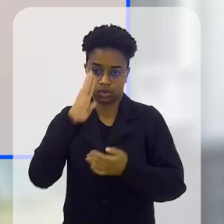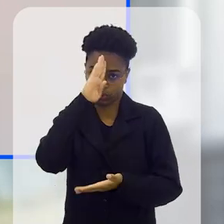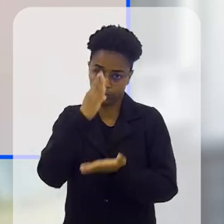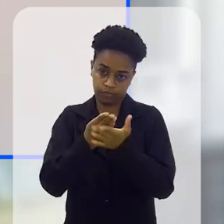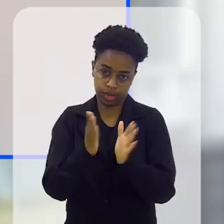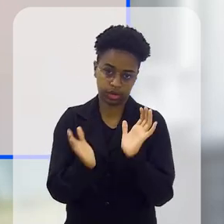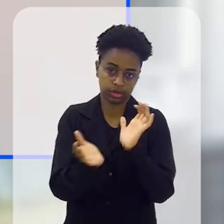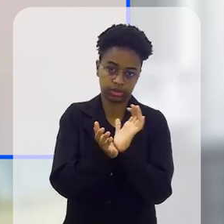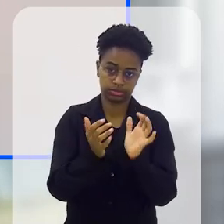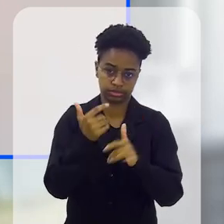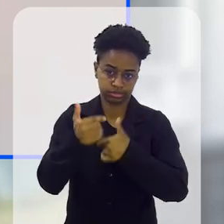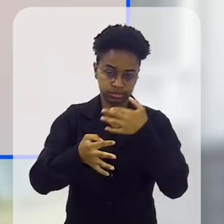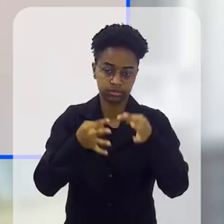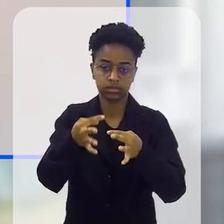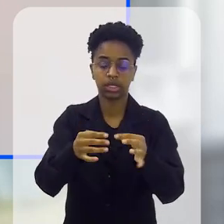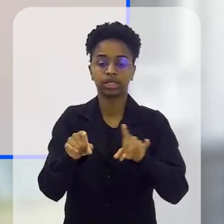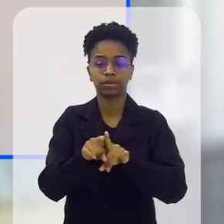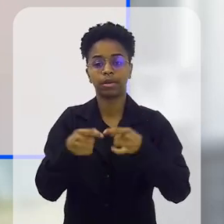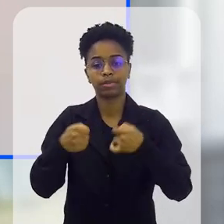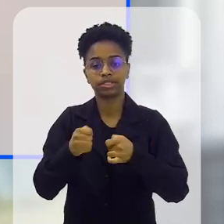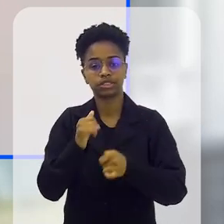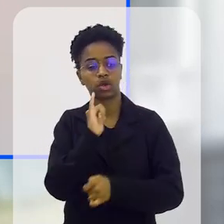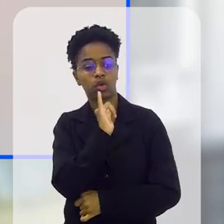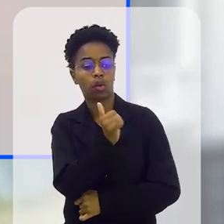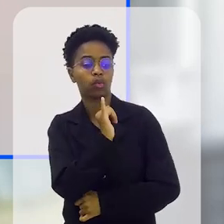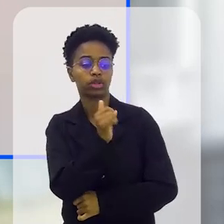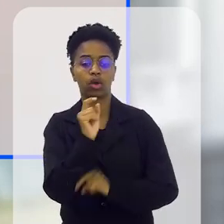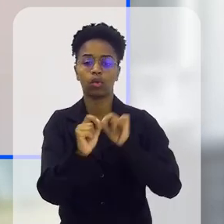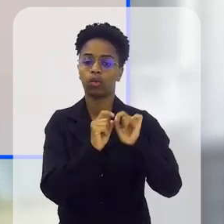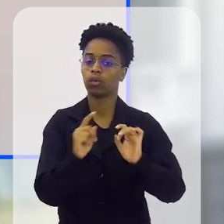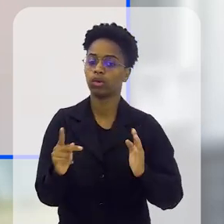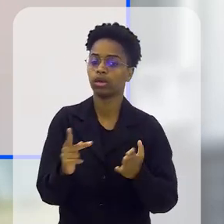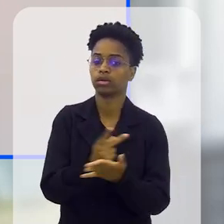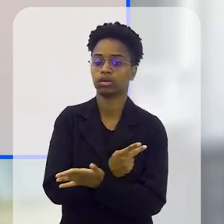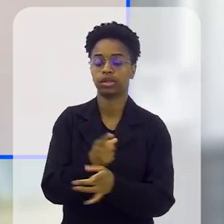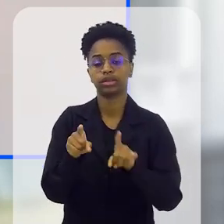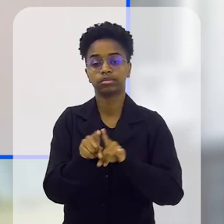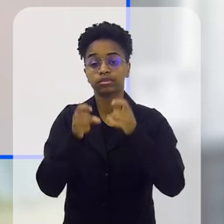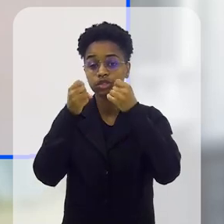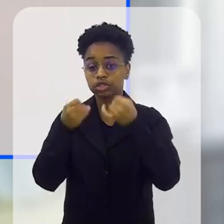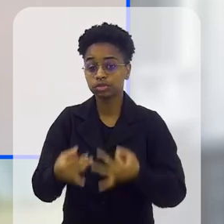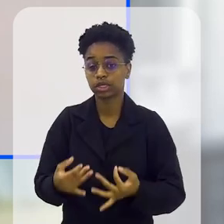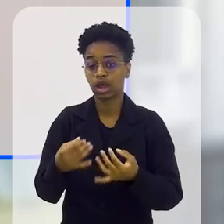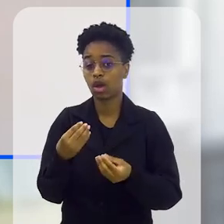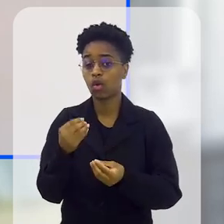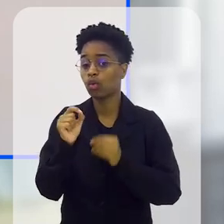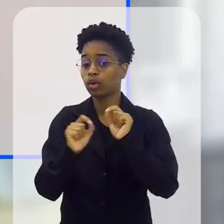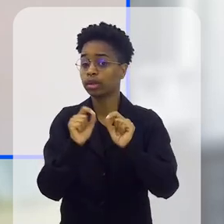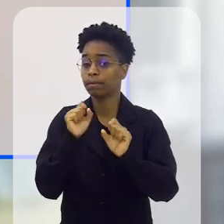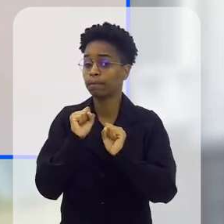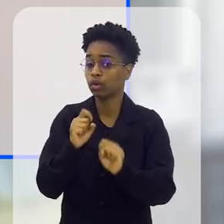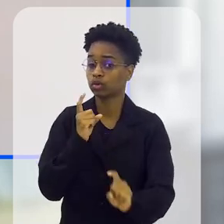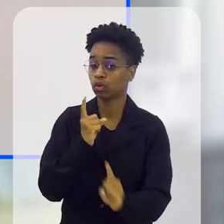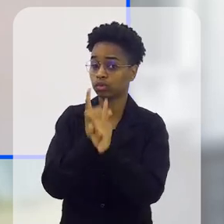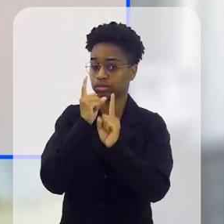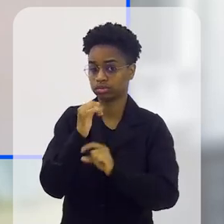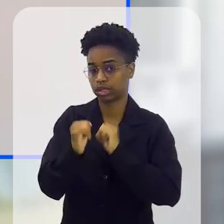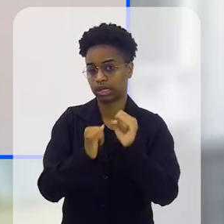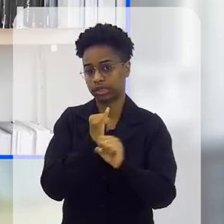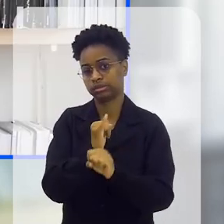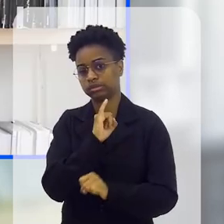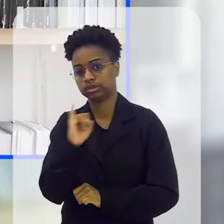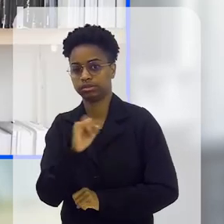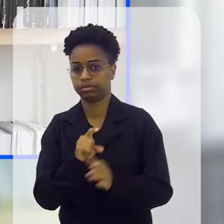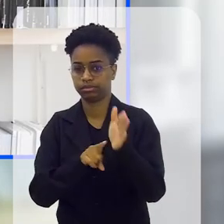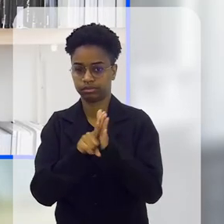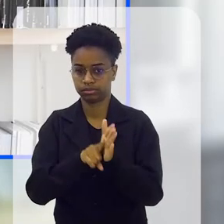toda a equipe, naturalmente, de tratamento e a gente precisa contar para eles o que está acontecendo e explicar o que eles podem encontrar na internet se eles